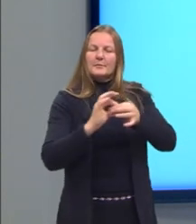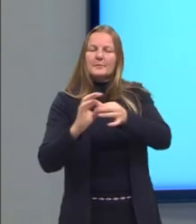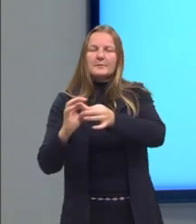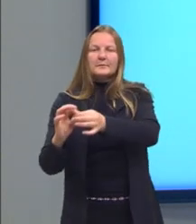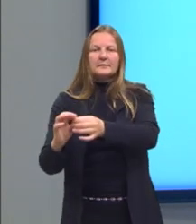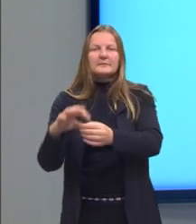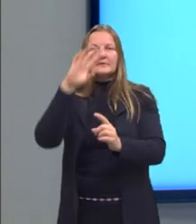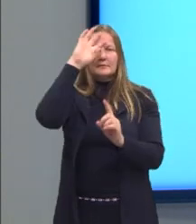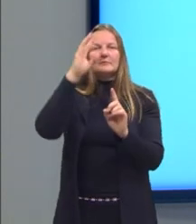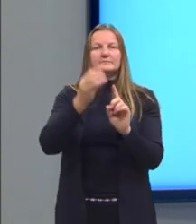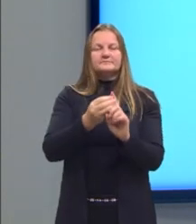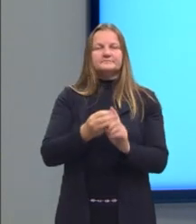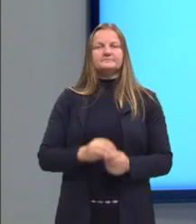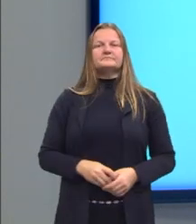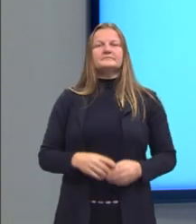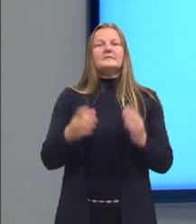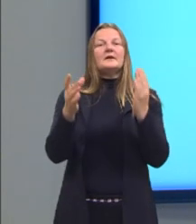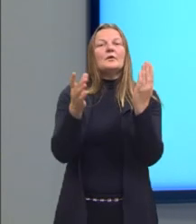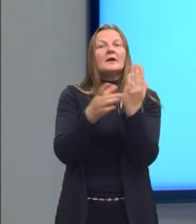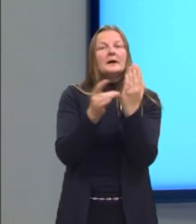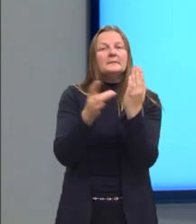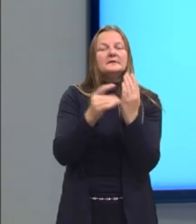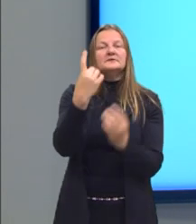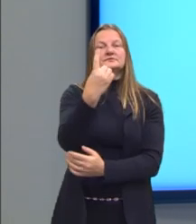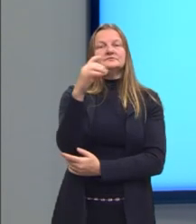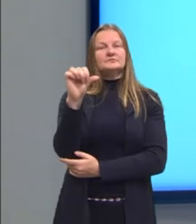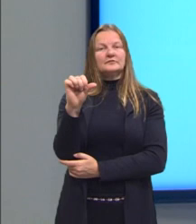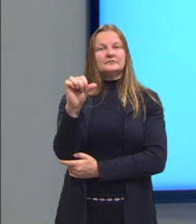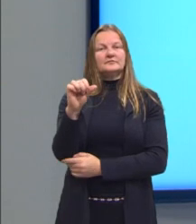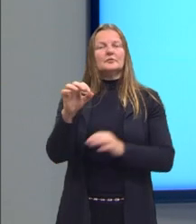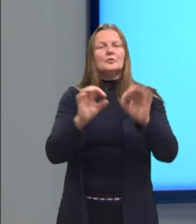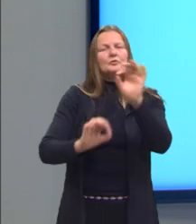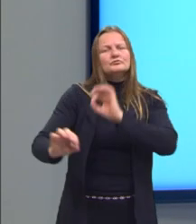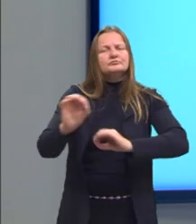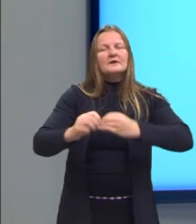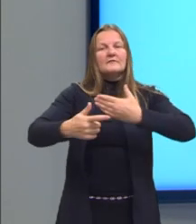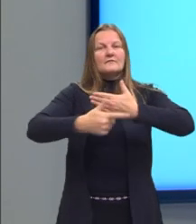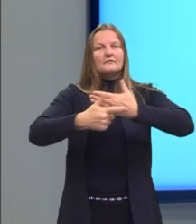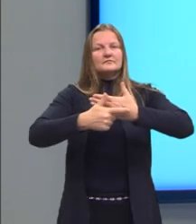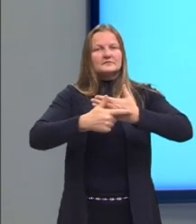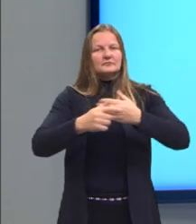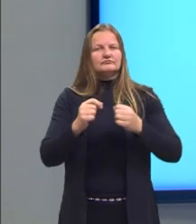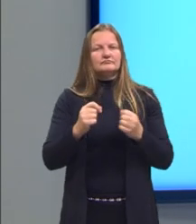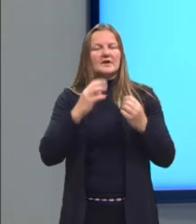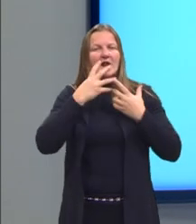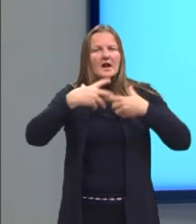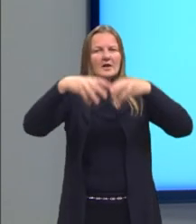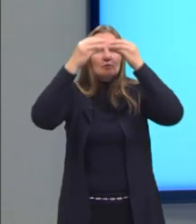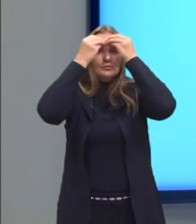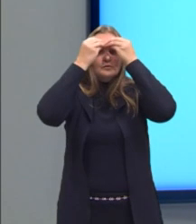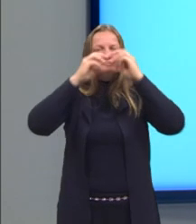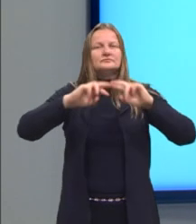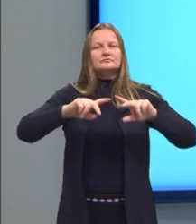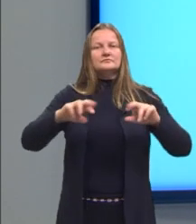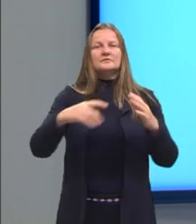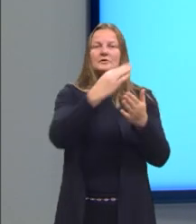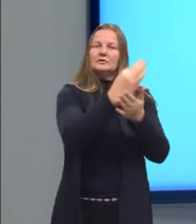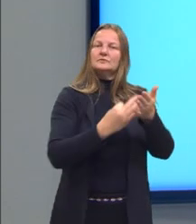Habilidade 19, analisar a função da linguagem predominante nos textos em situação